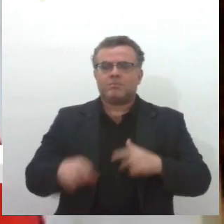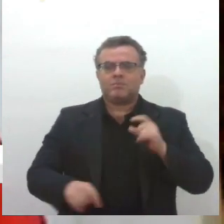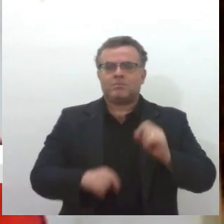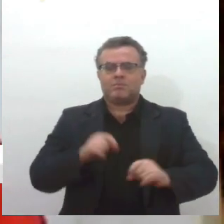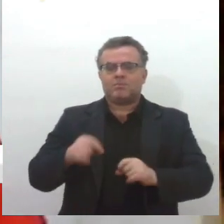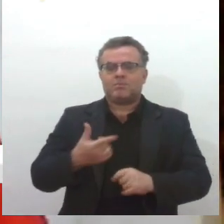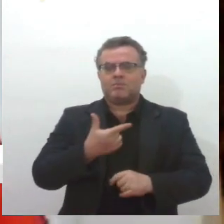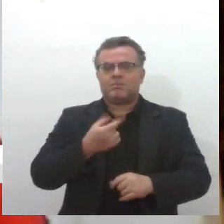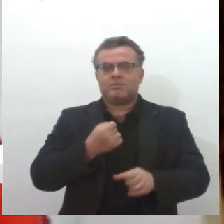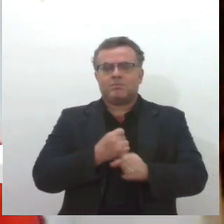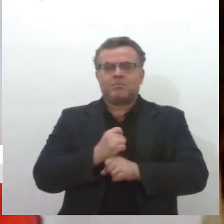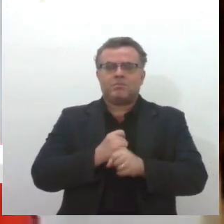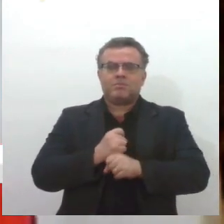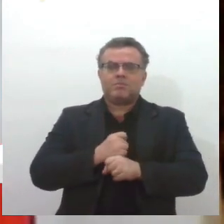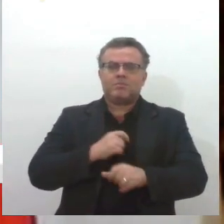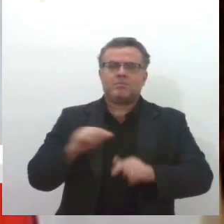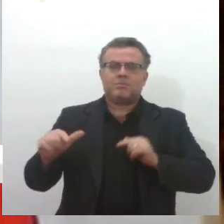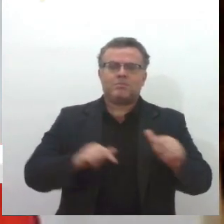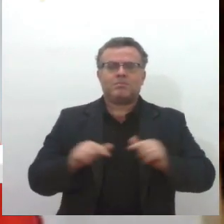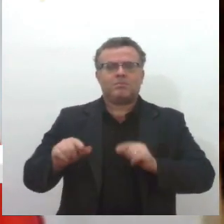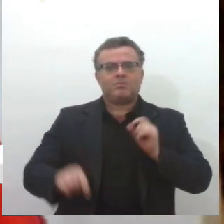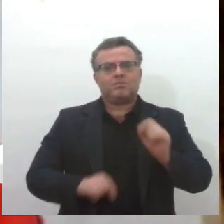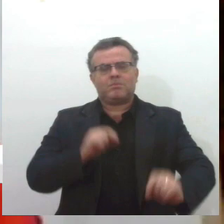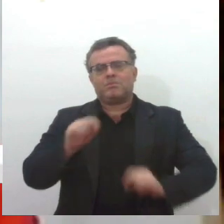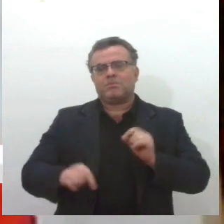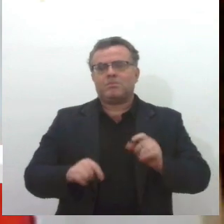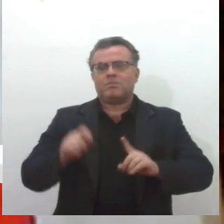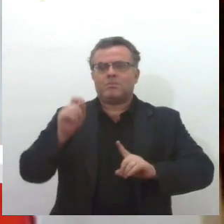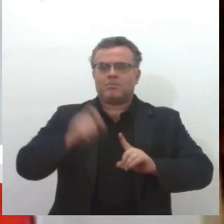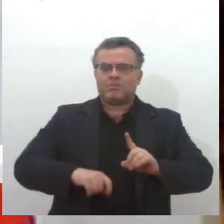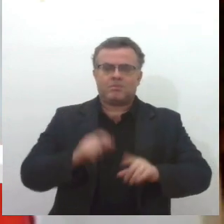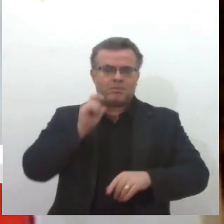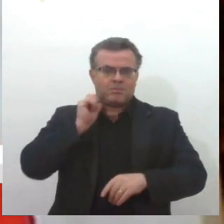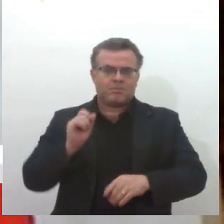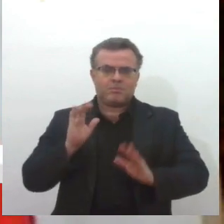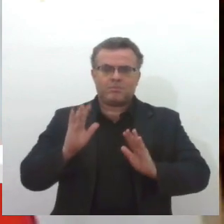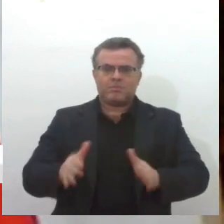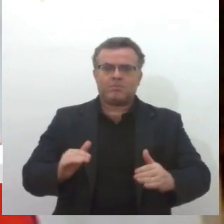20 anos de serviço, e nesse mês, mesmo de abril, já vou ser promovida tenente coronel,